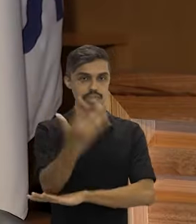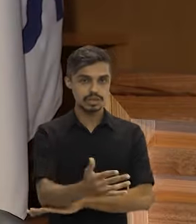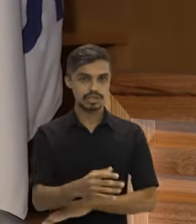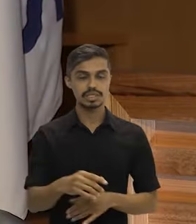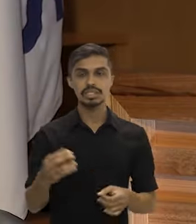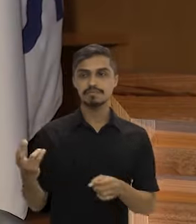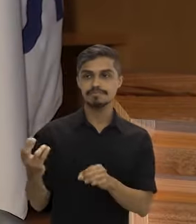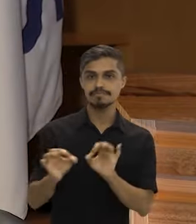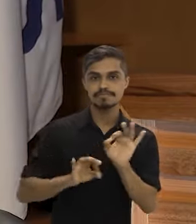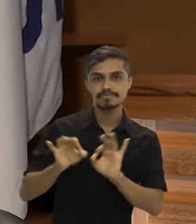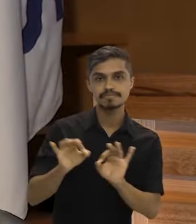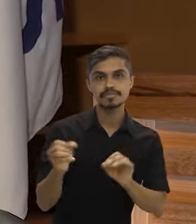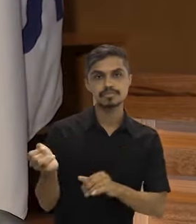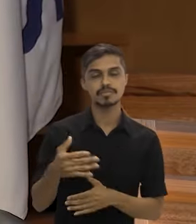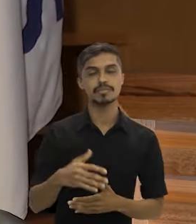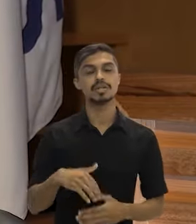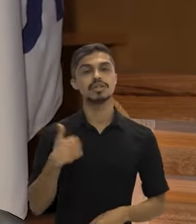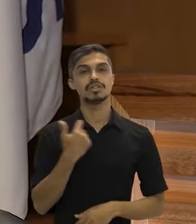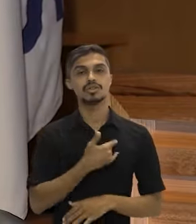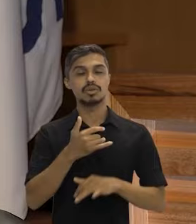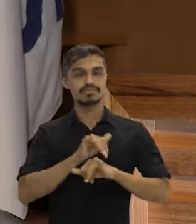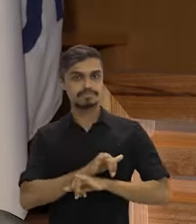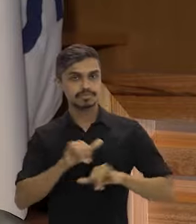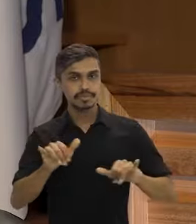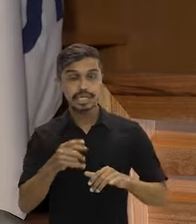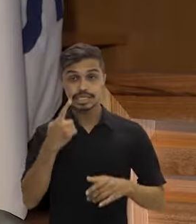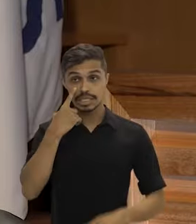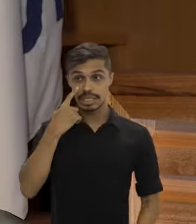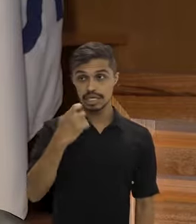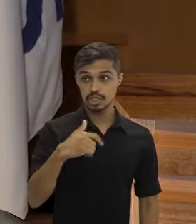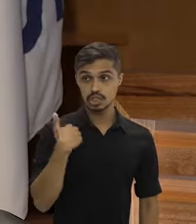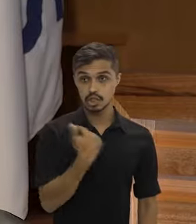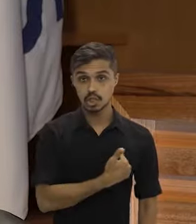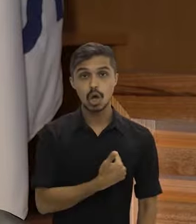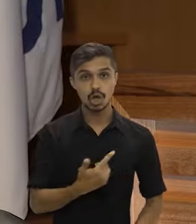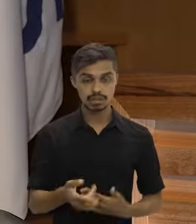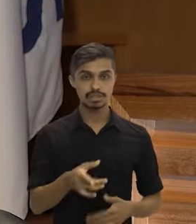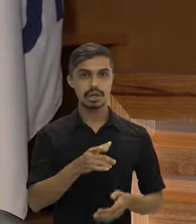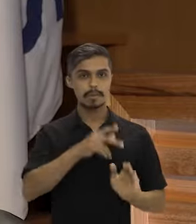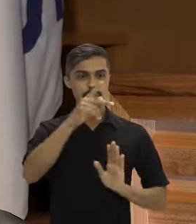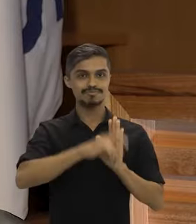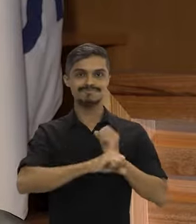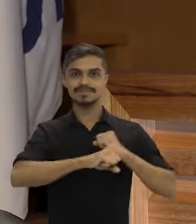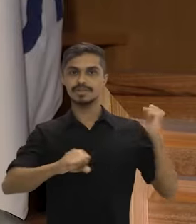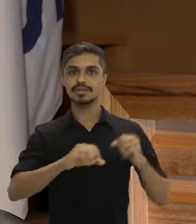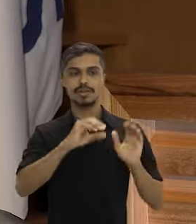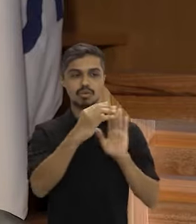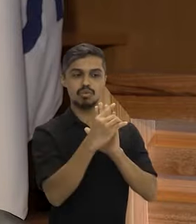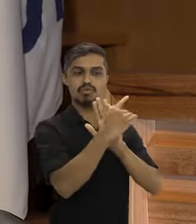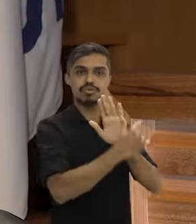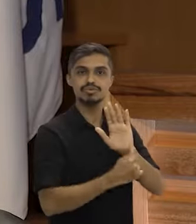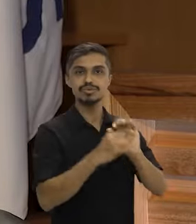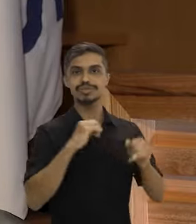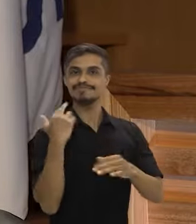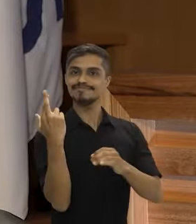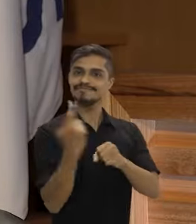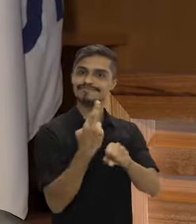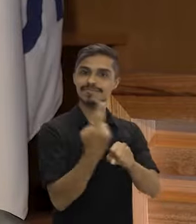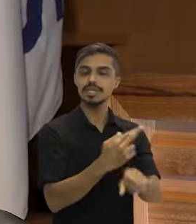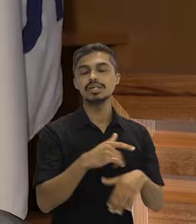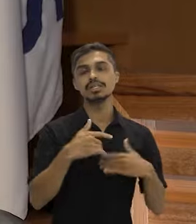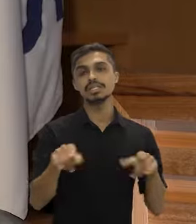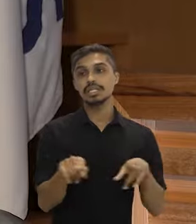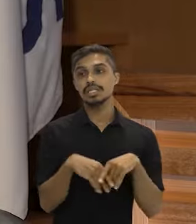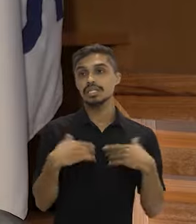restaurar. Então, nós lançamos essa ambição, esse programa grande, que é o arco da restauração,